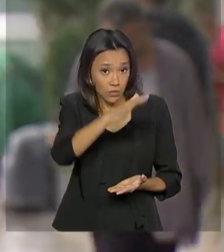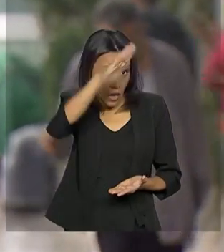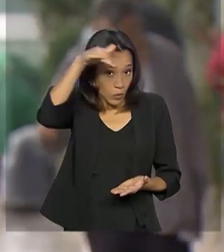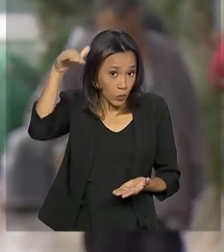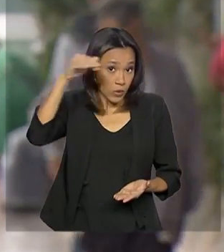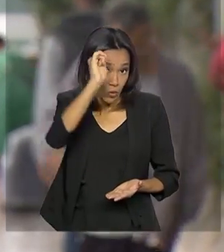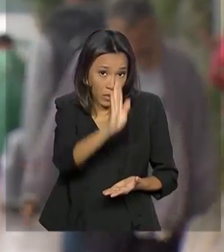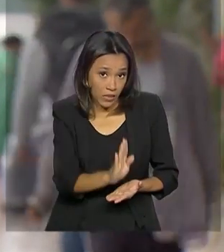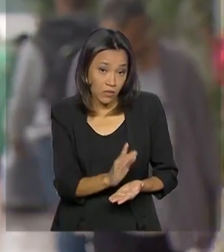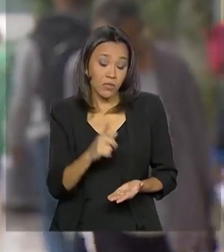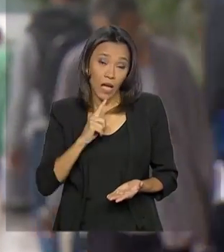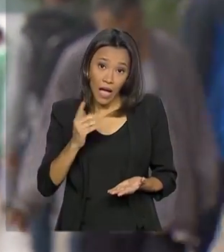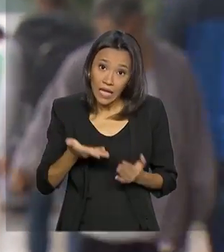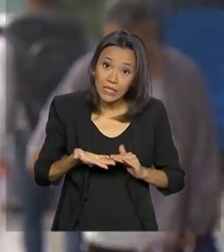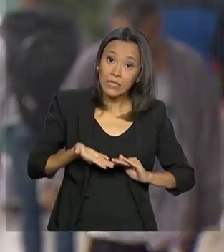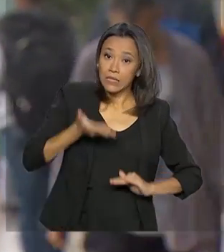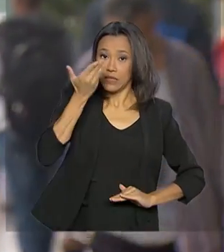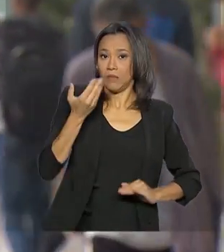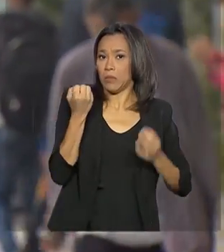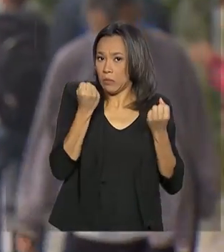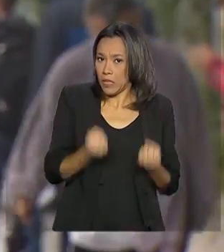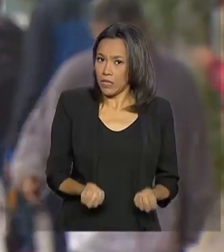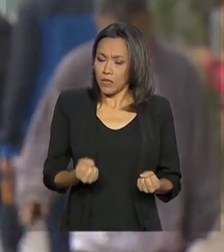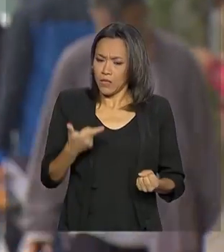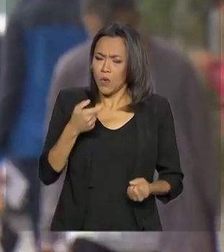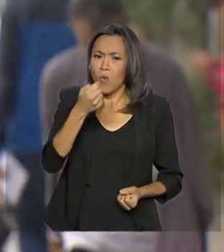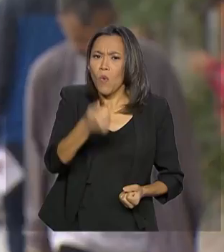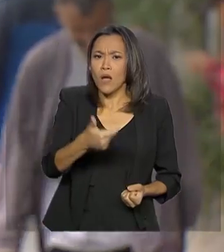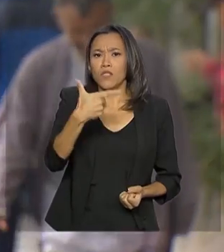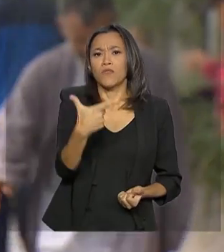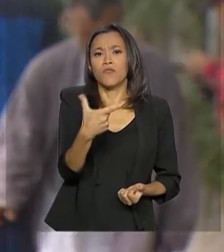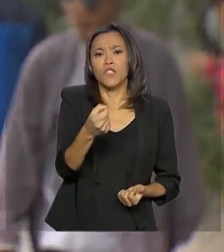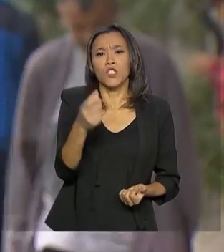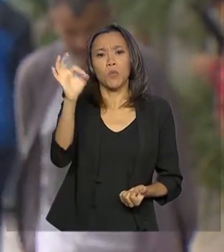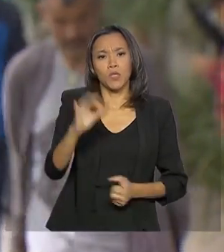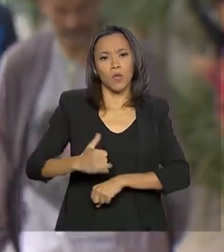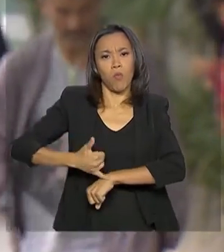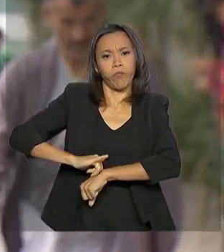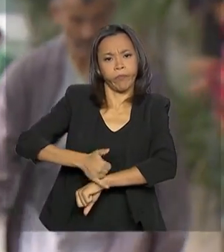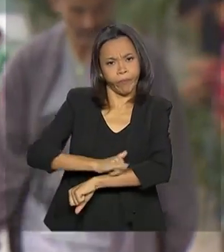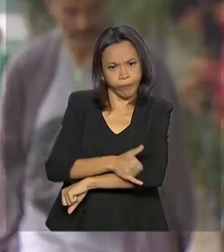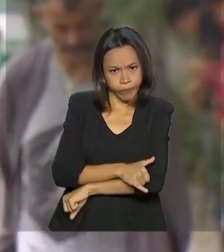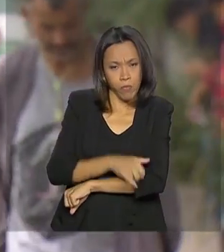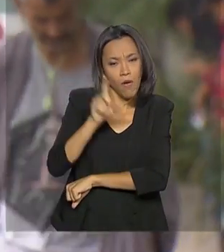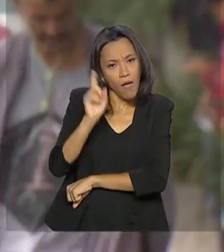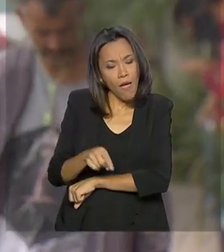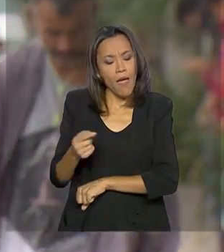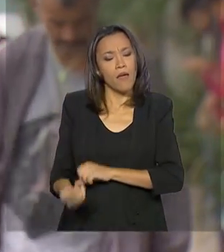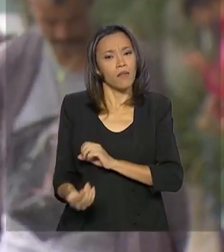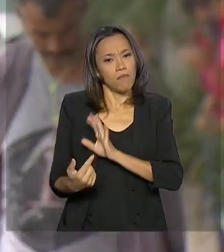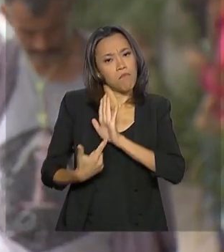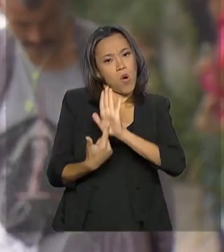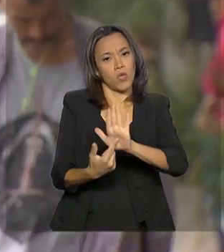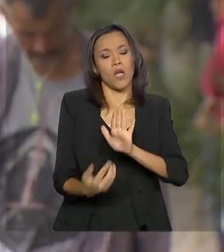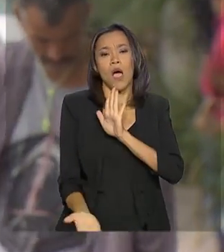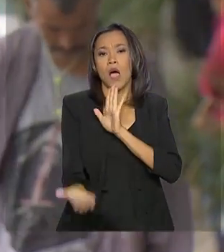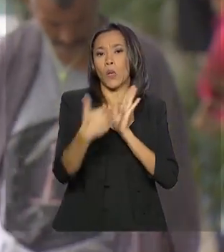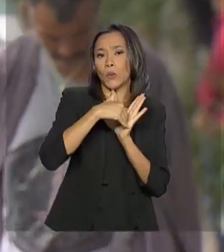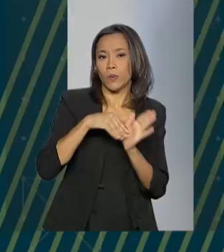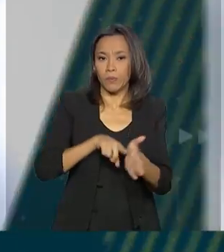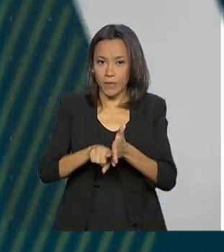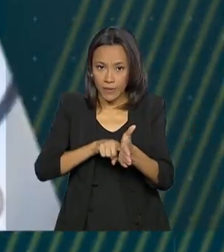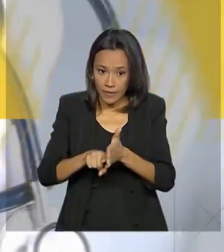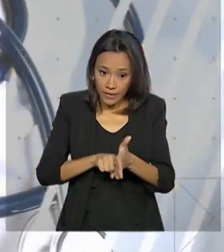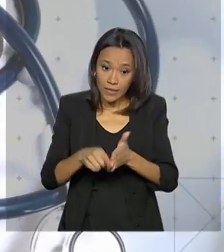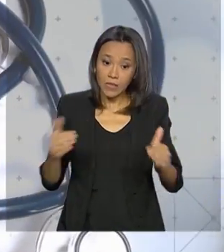está acima do peso. E quase 20% obesa. É o que revela a última pesquisa do Ministério da Saúde.